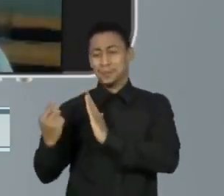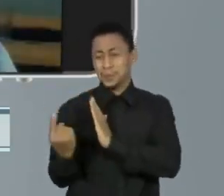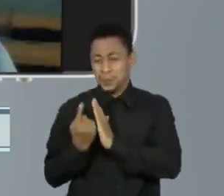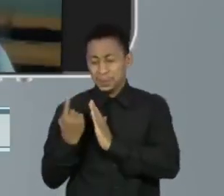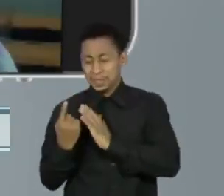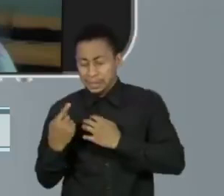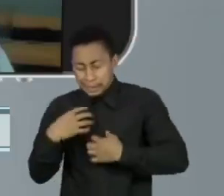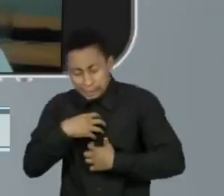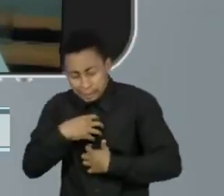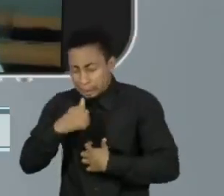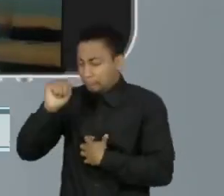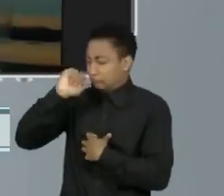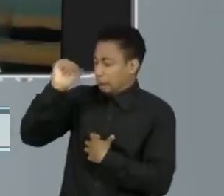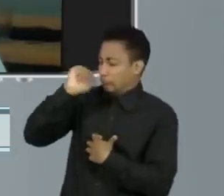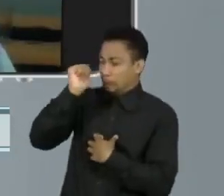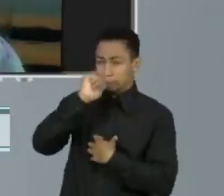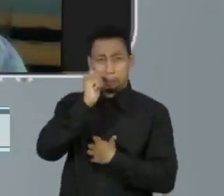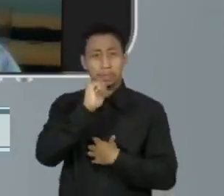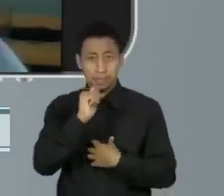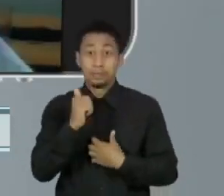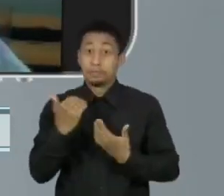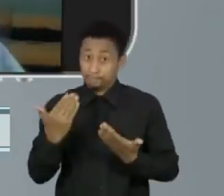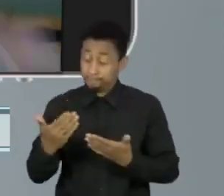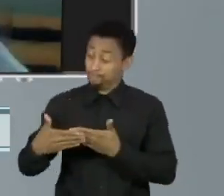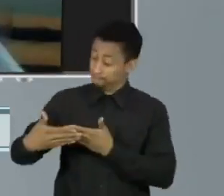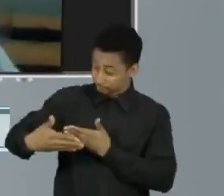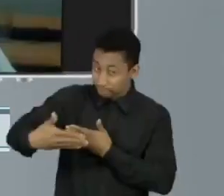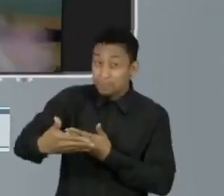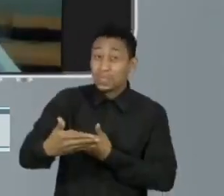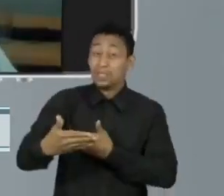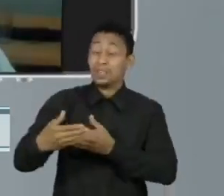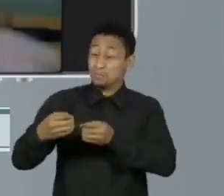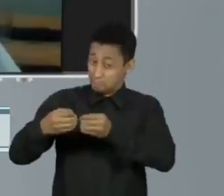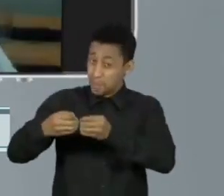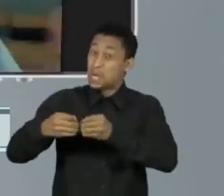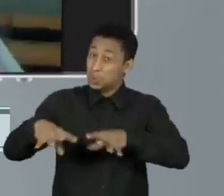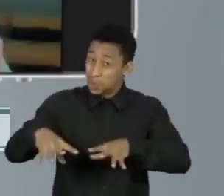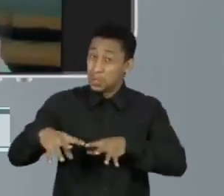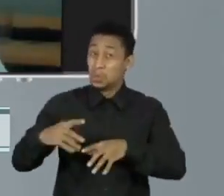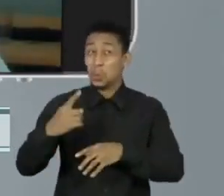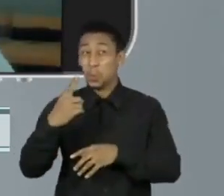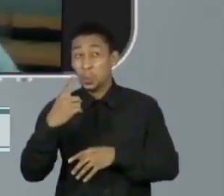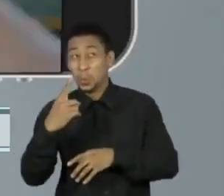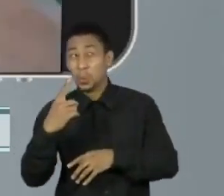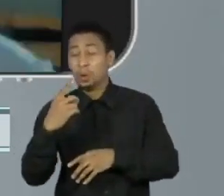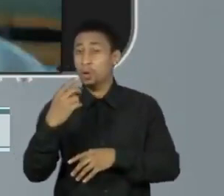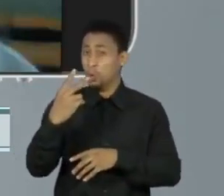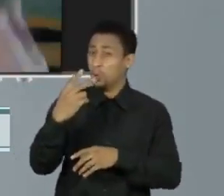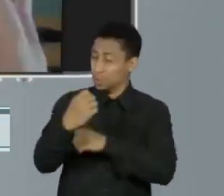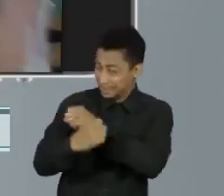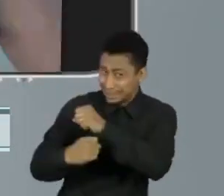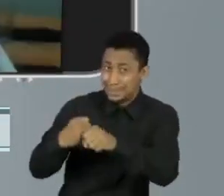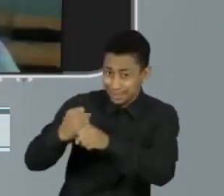de consumo, isso quando se perpetua pode, em um, dois, enfim, alguns anos,